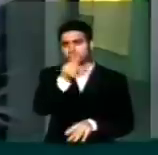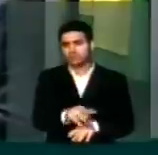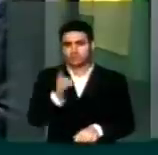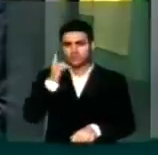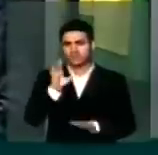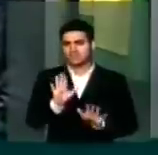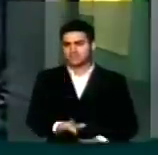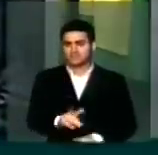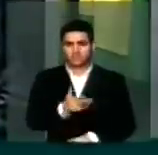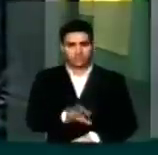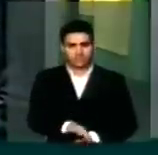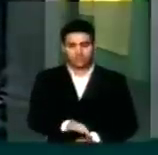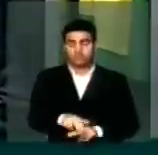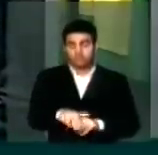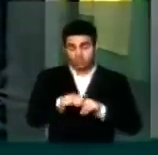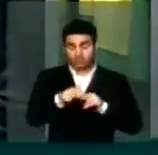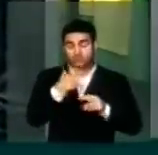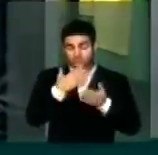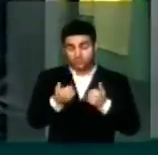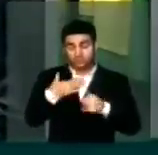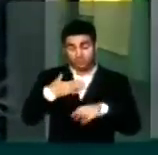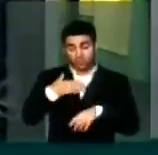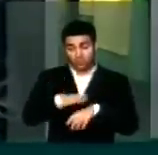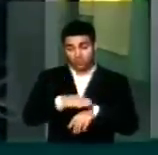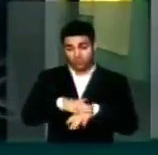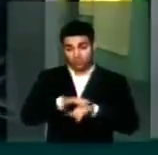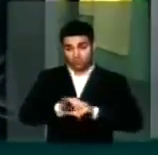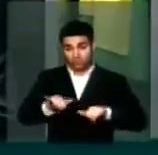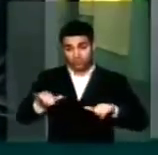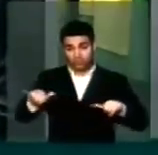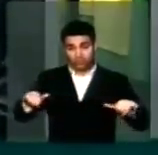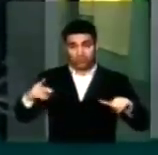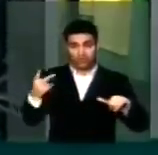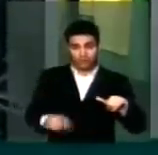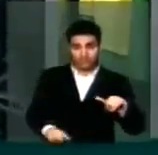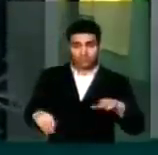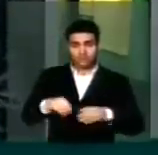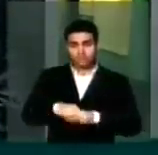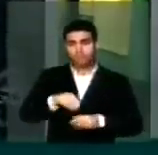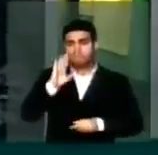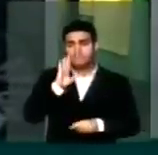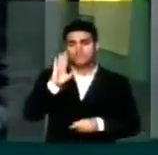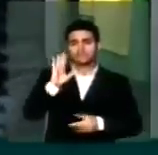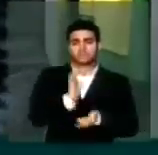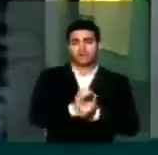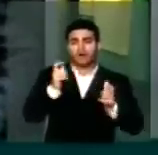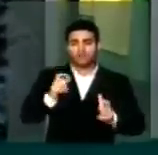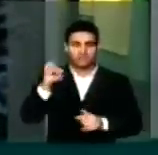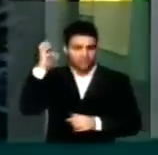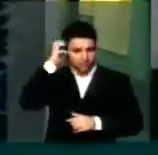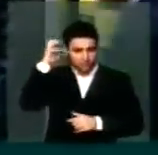vossa excelência que faça repercutir o meu pronunciamento nos órgãos de divulgação da casa, principalmente no programa Voz do Brasil. Obrigado.